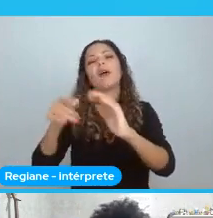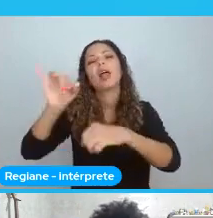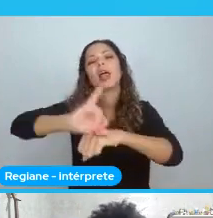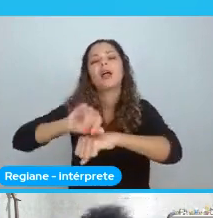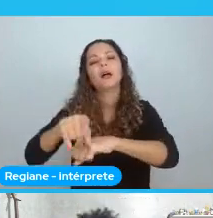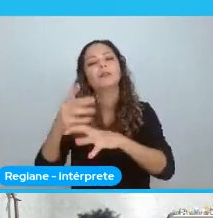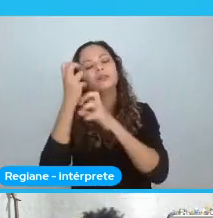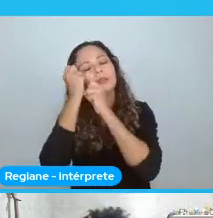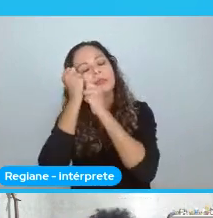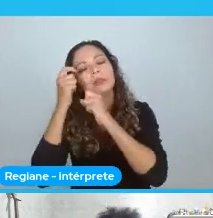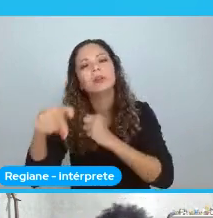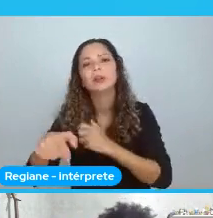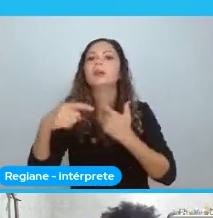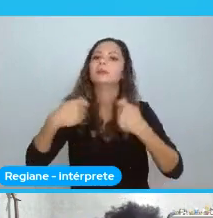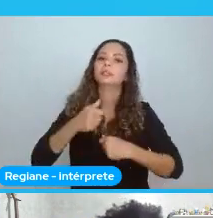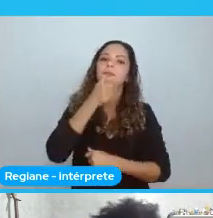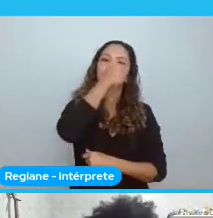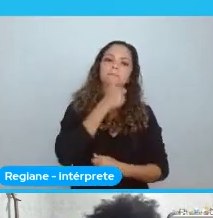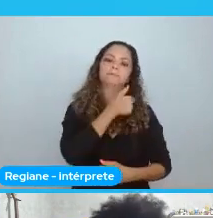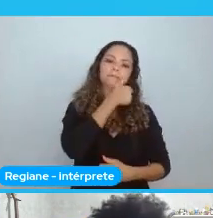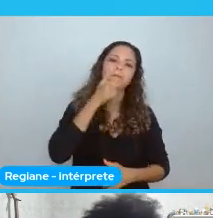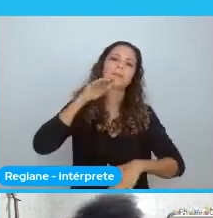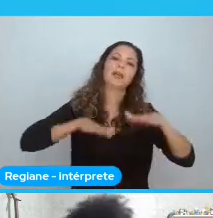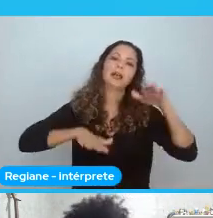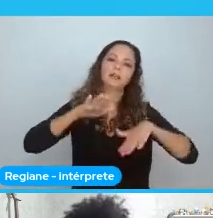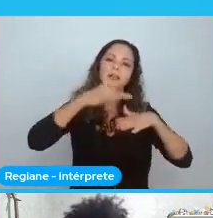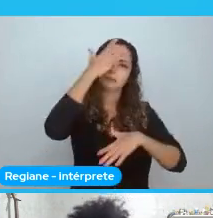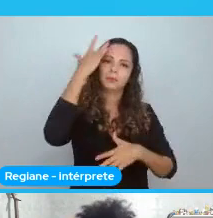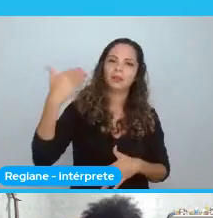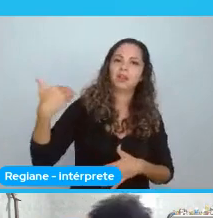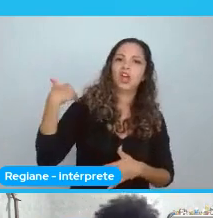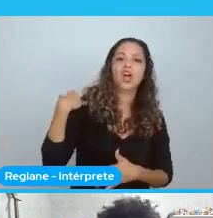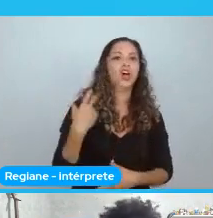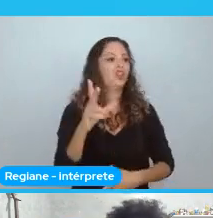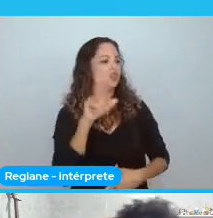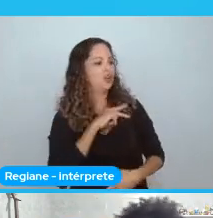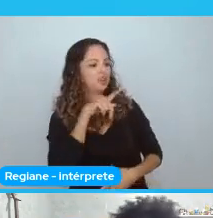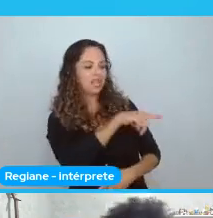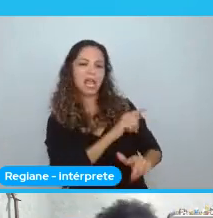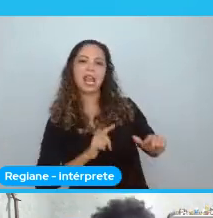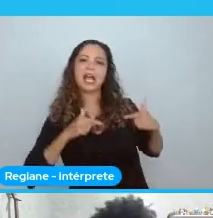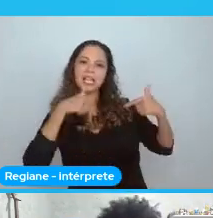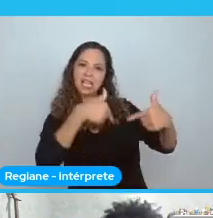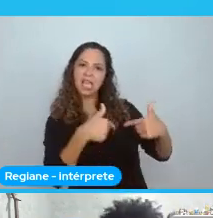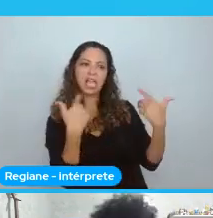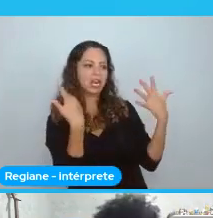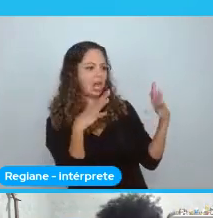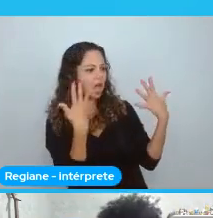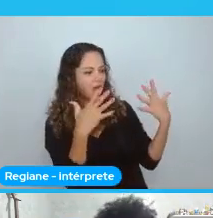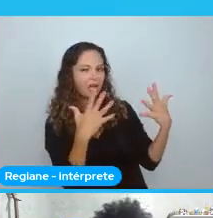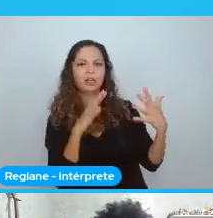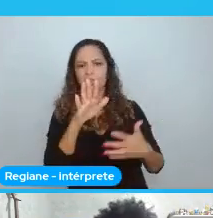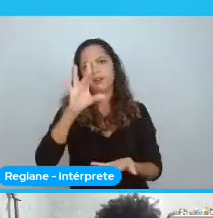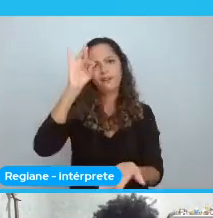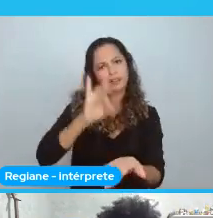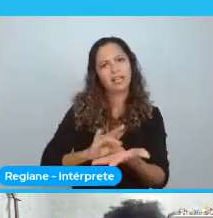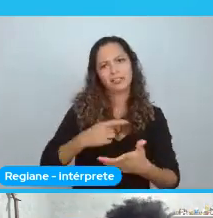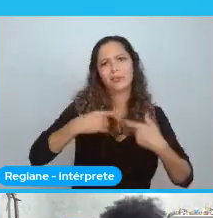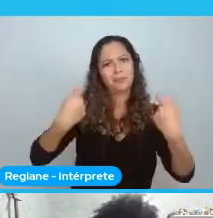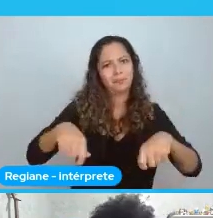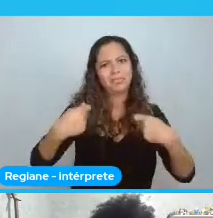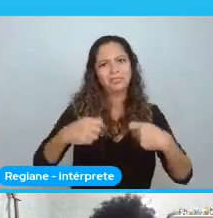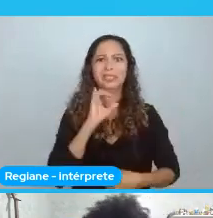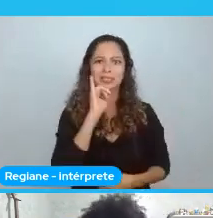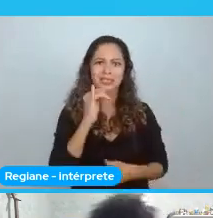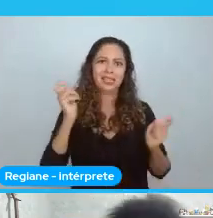As pessoas. Dizem. Oh. Como essa menina é guerreira. Mas na verdade. Eu estou fazendo aquilo. Porque eu preciso. Fazer aquilo. Não é. Se eu